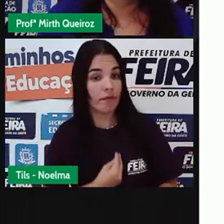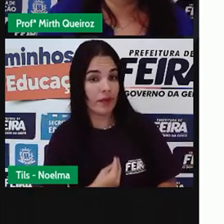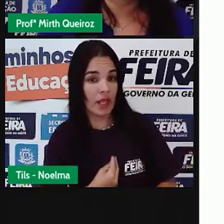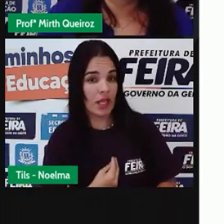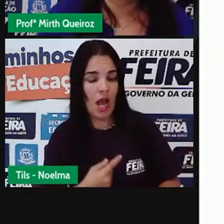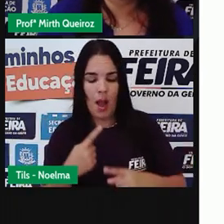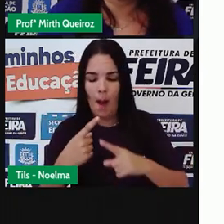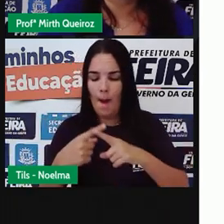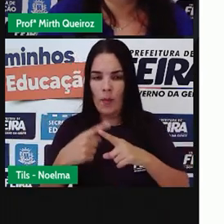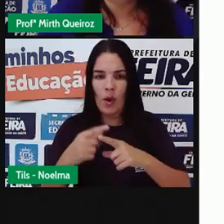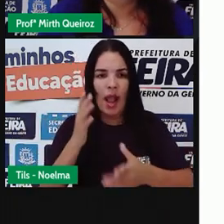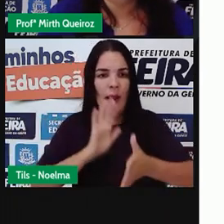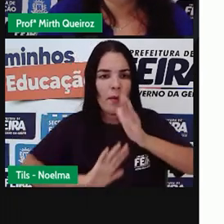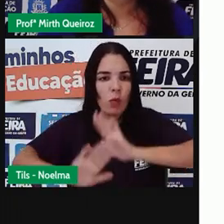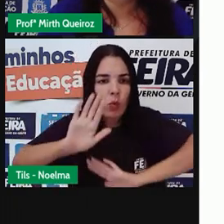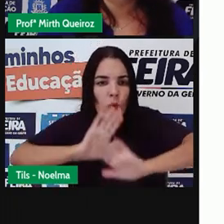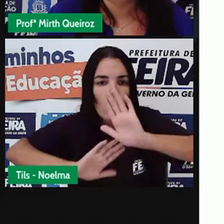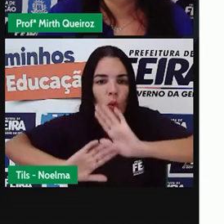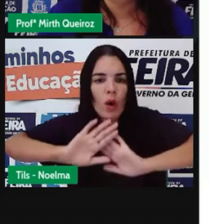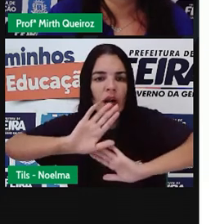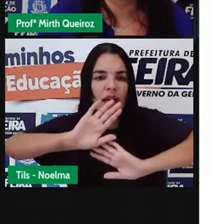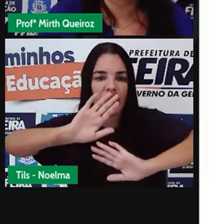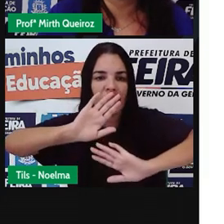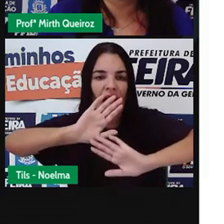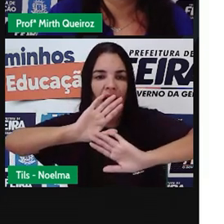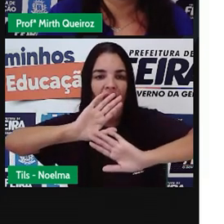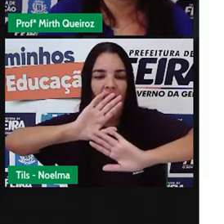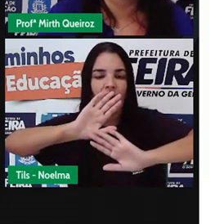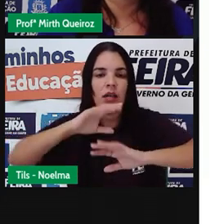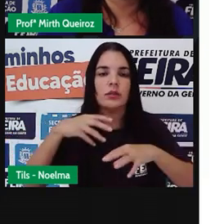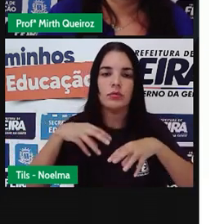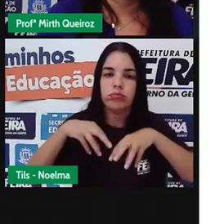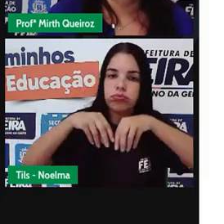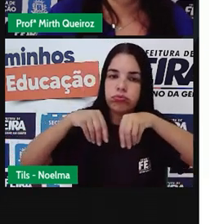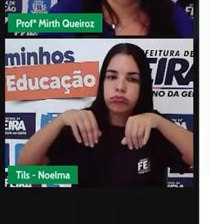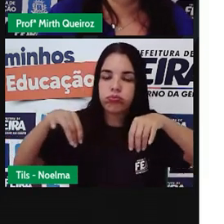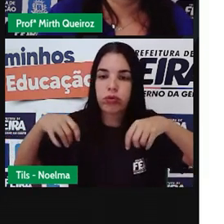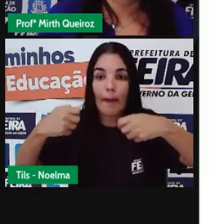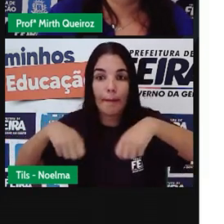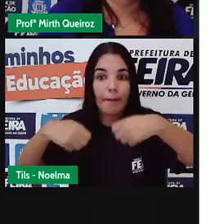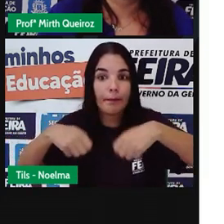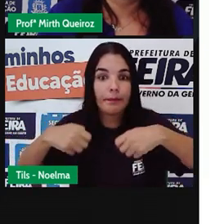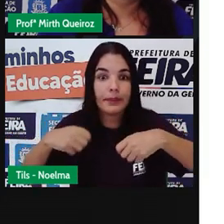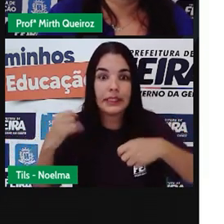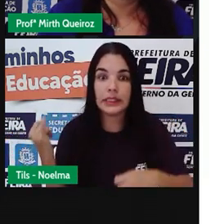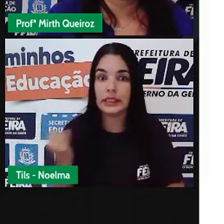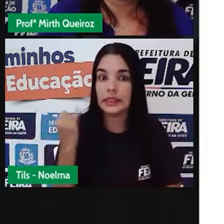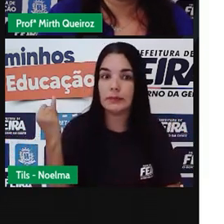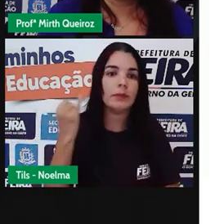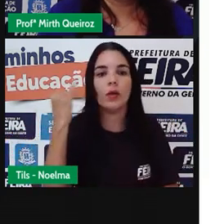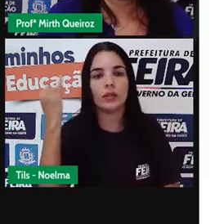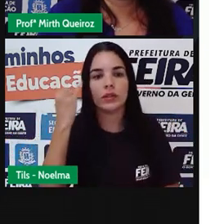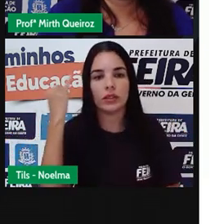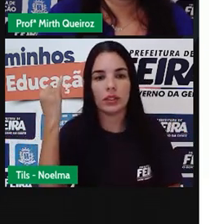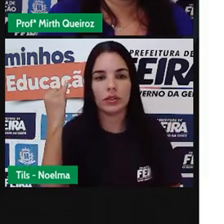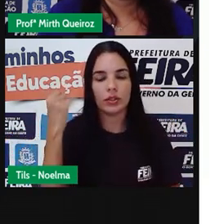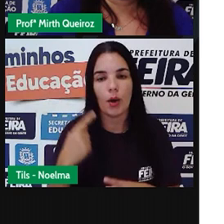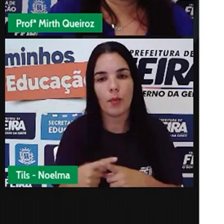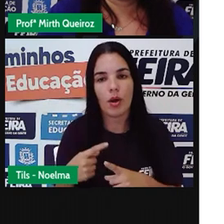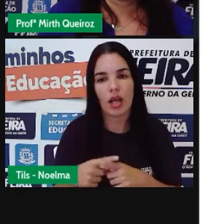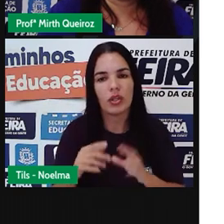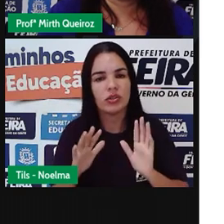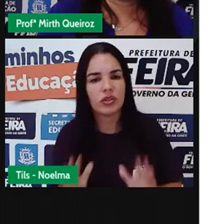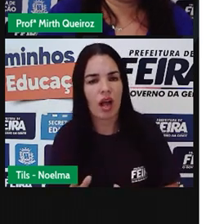cuidar do solo é tão importante para a manutenção do ecossistema terrestre. A gente passou por uma época em que havia